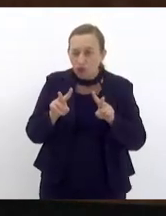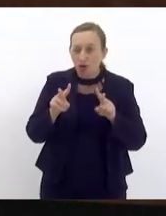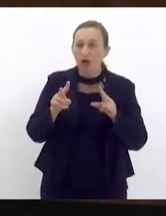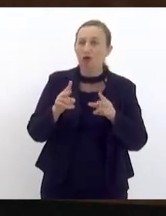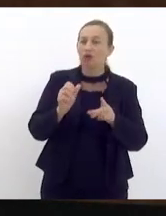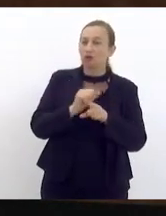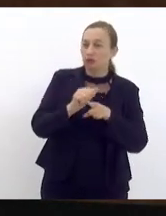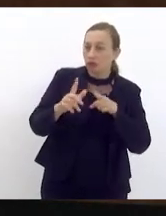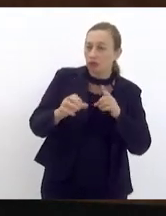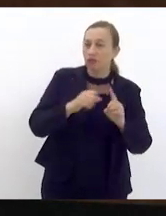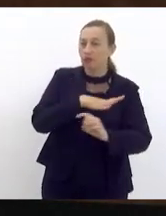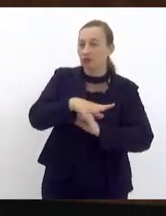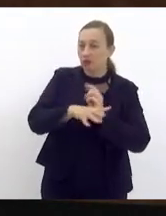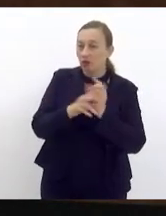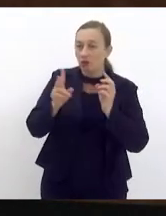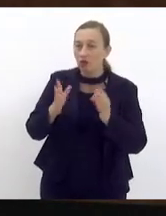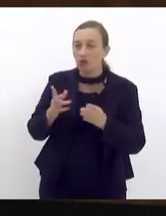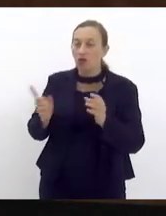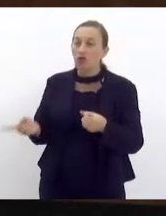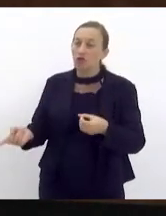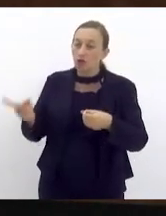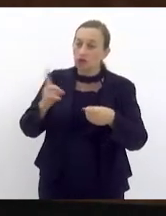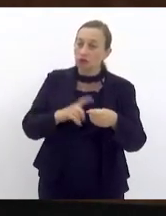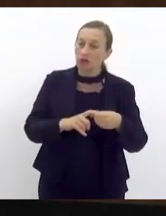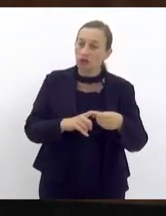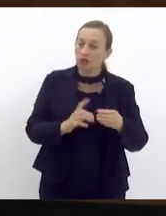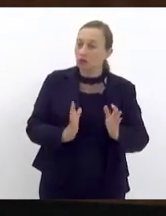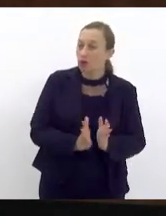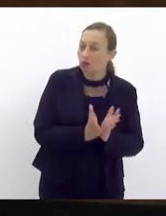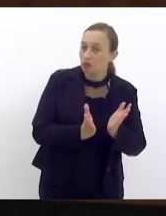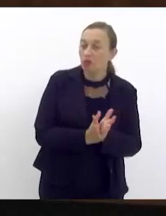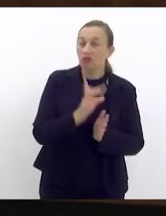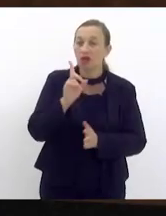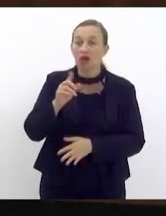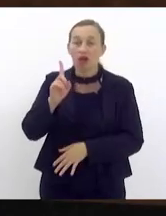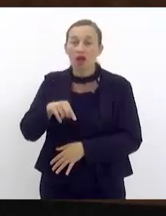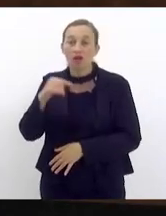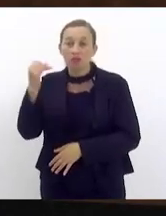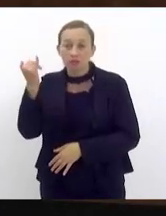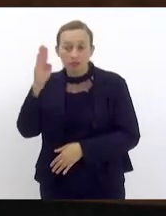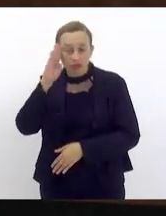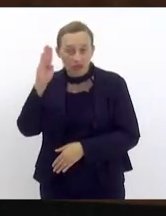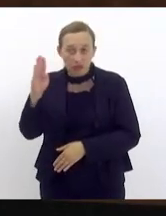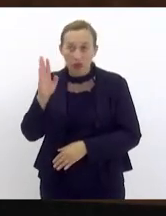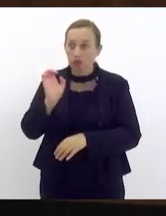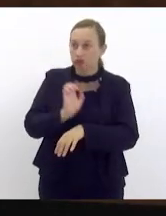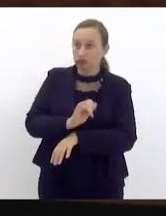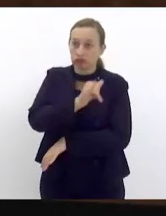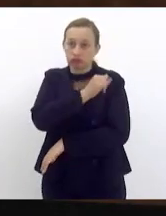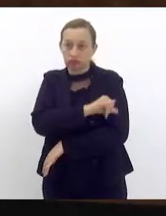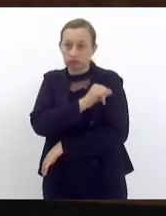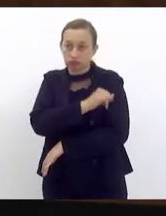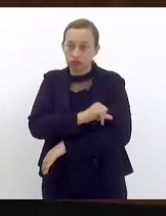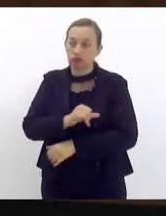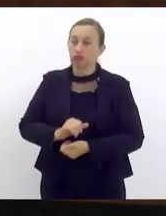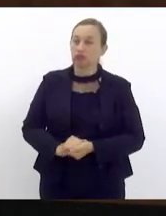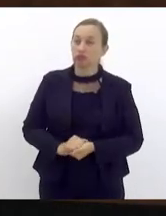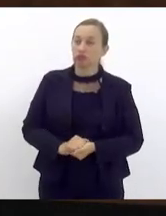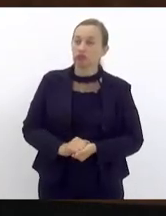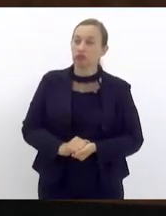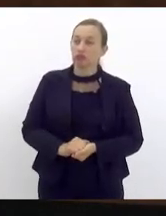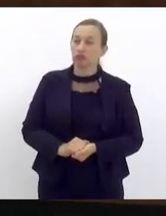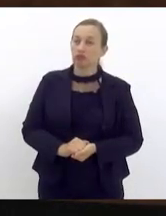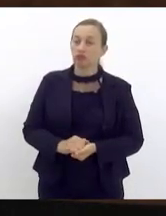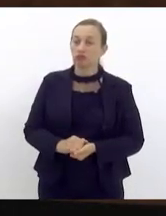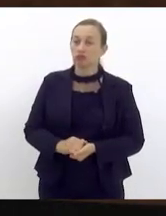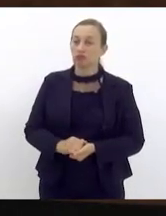social voltado para a calamidade pública é fundamental o estado do Rio de Janeiro se notabiliza pelos